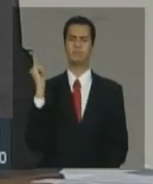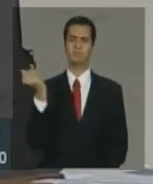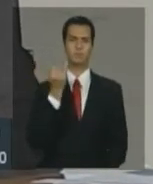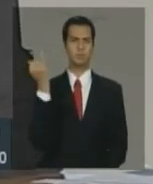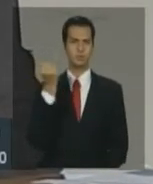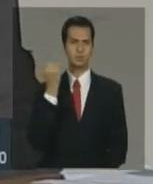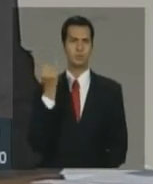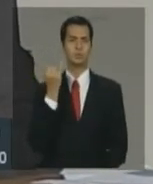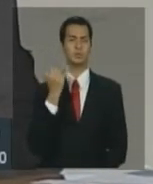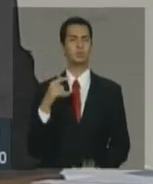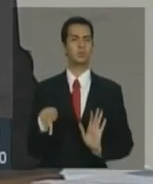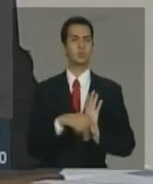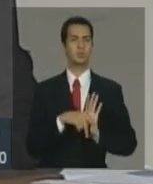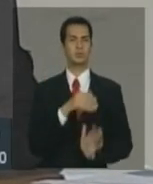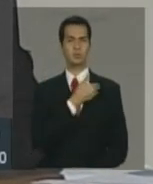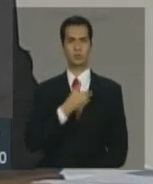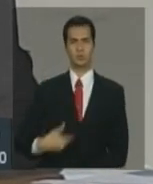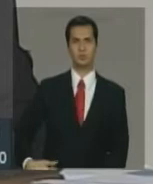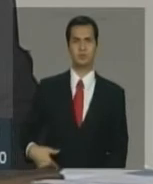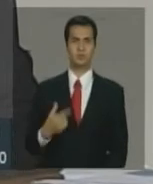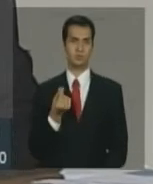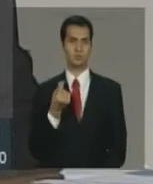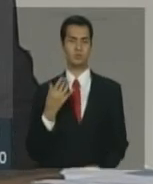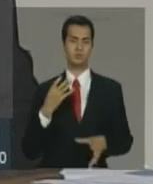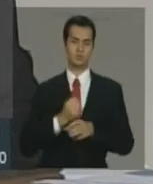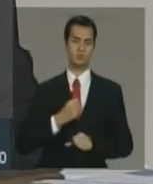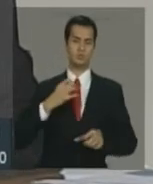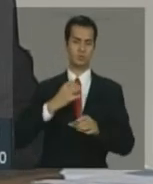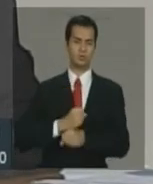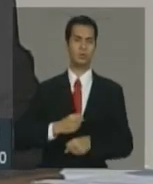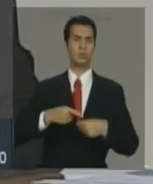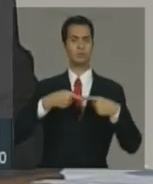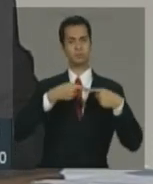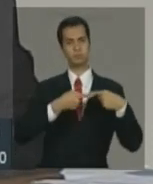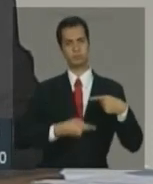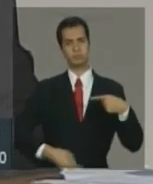públicas no longo prazo, ou seja,